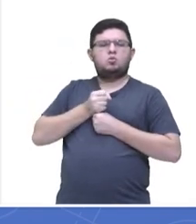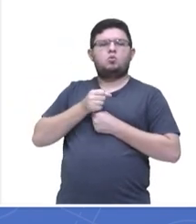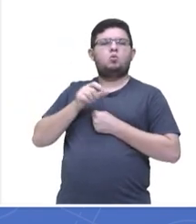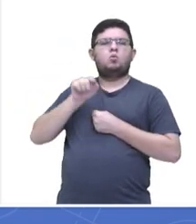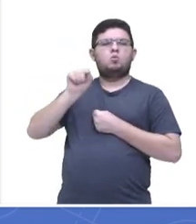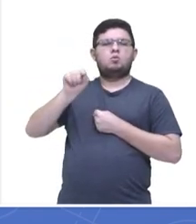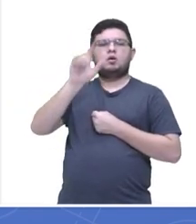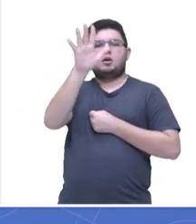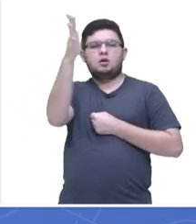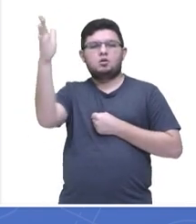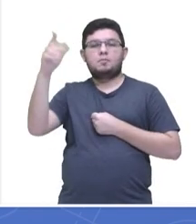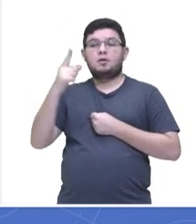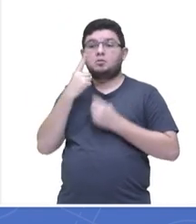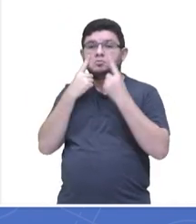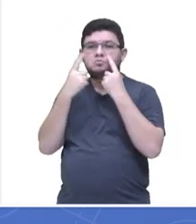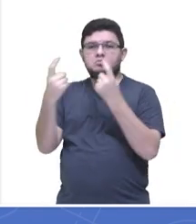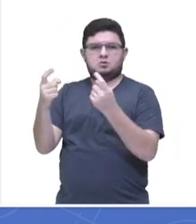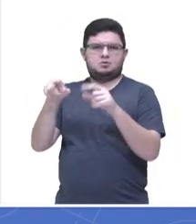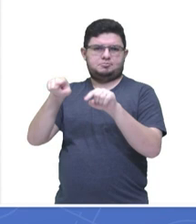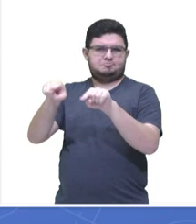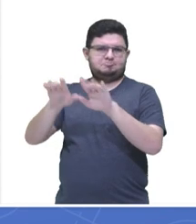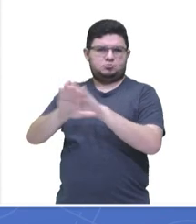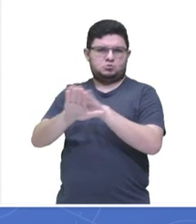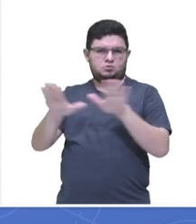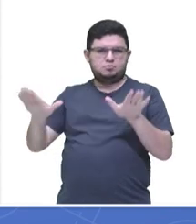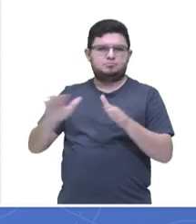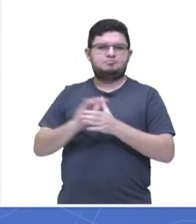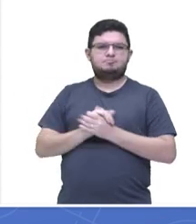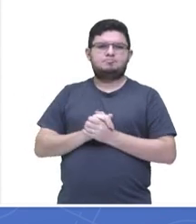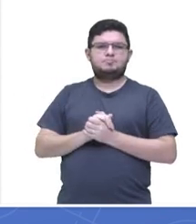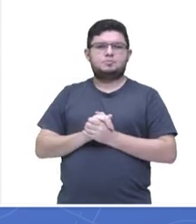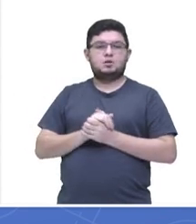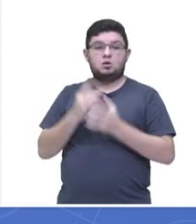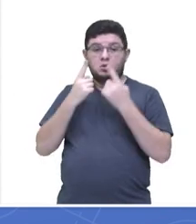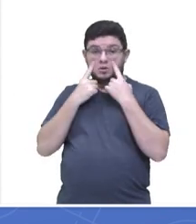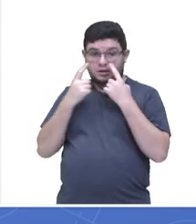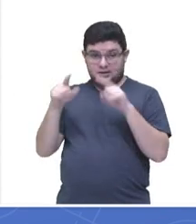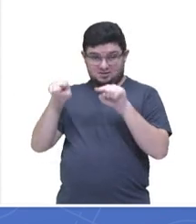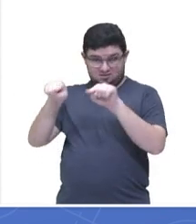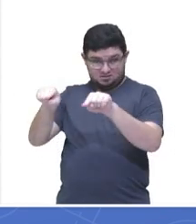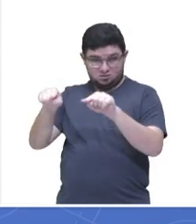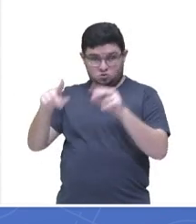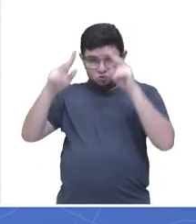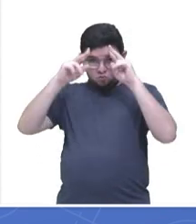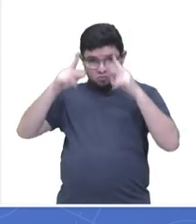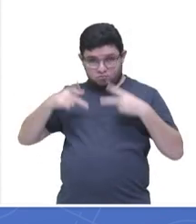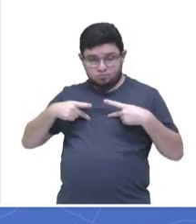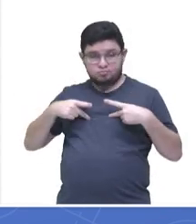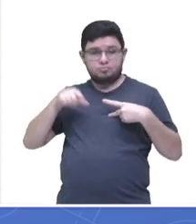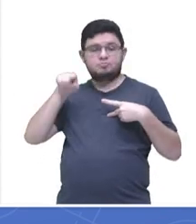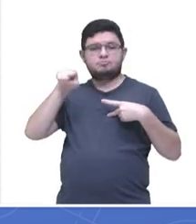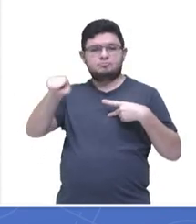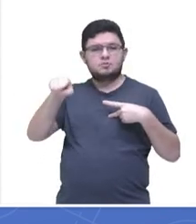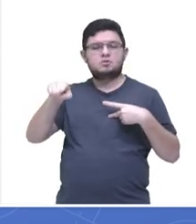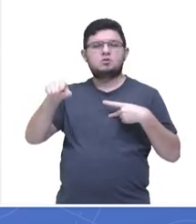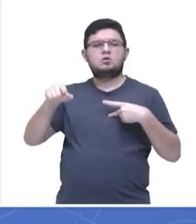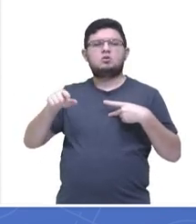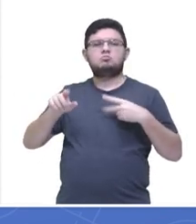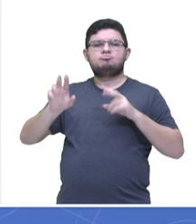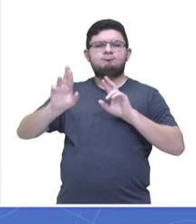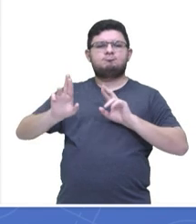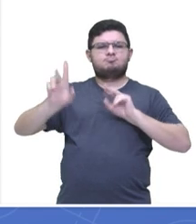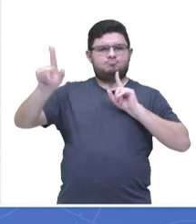interesses. Não é isso? Vejam lá. Os interesses dos seres humanos, compreendidos como seres diferentes